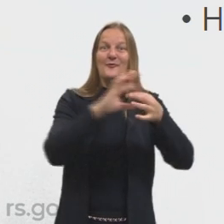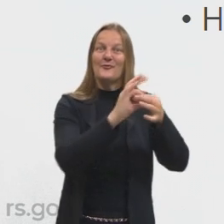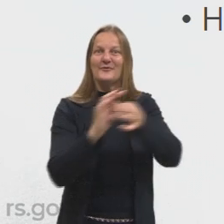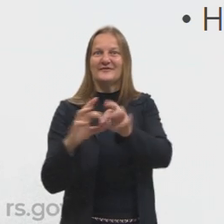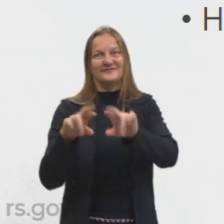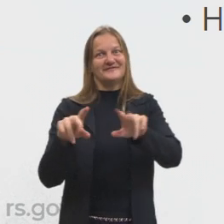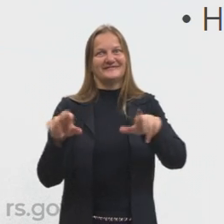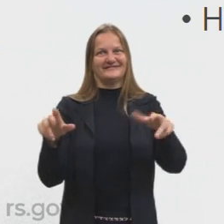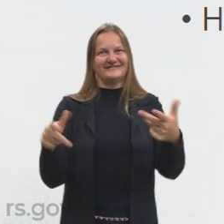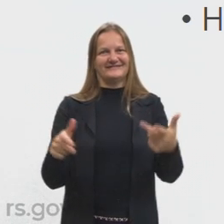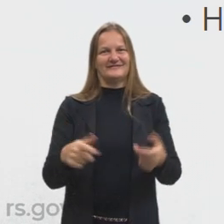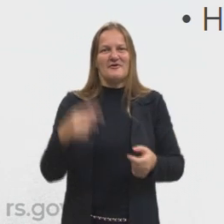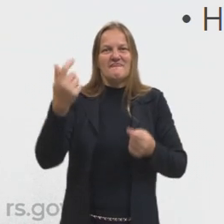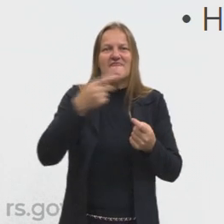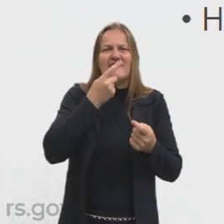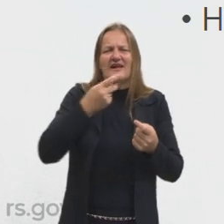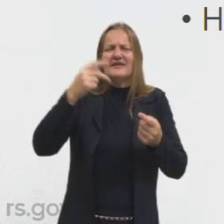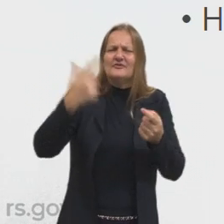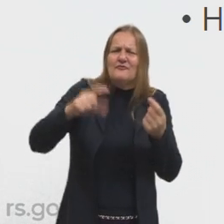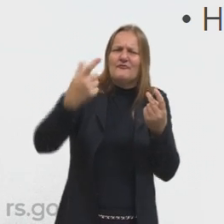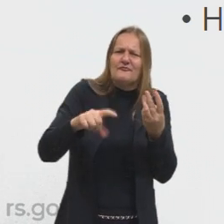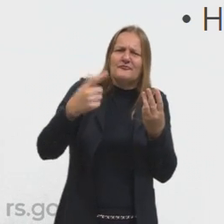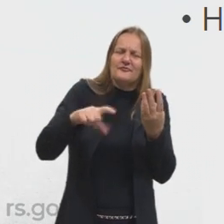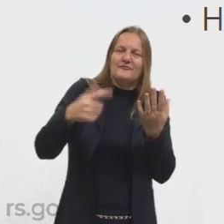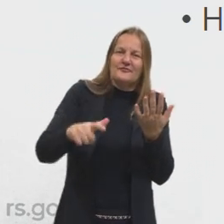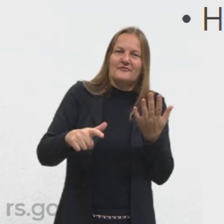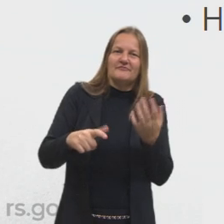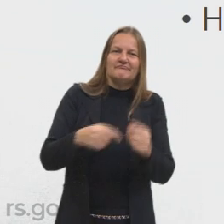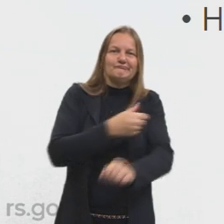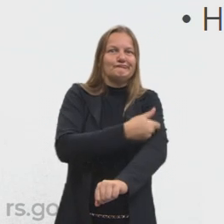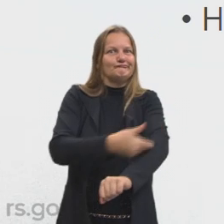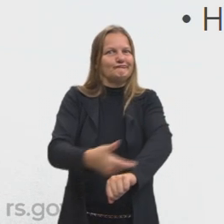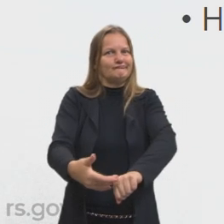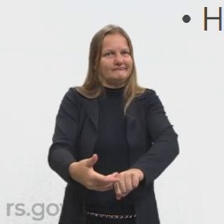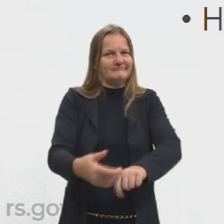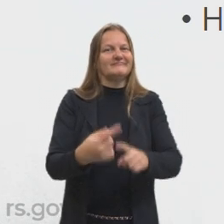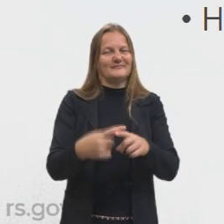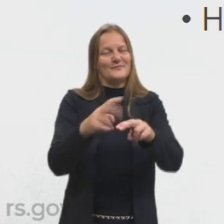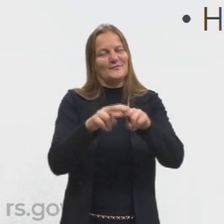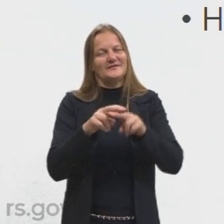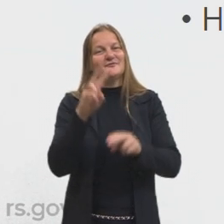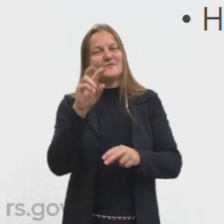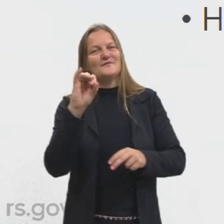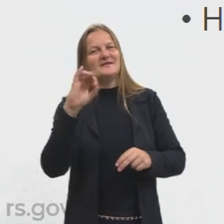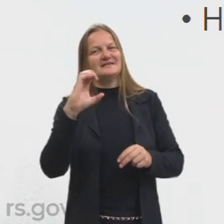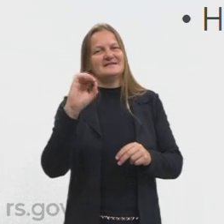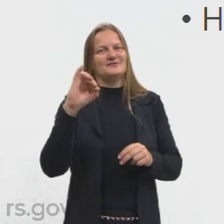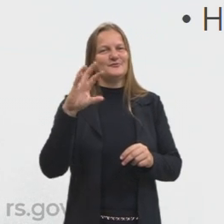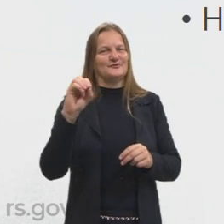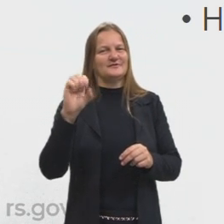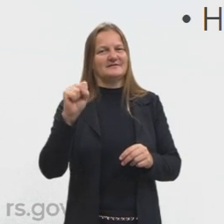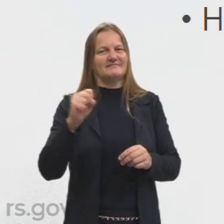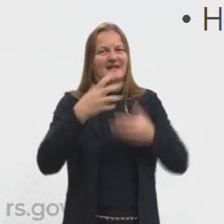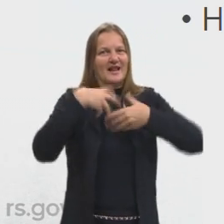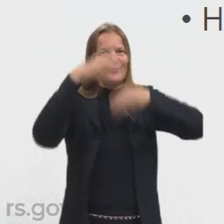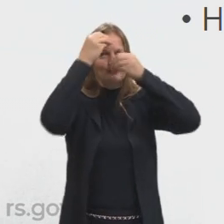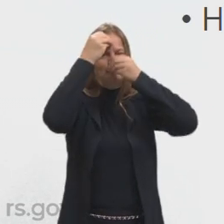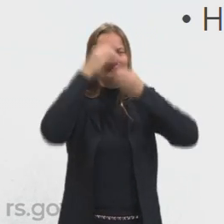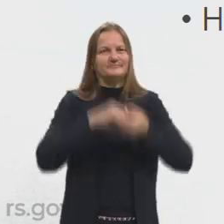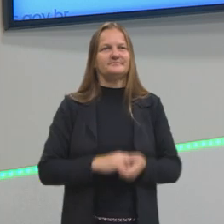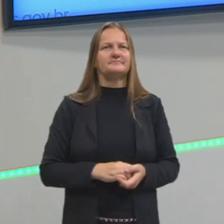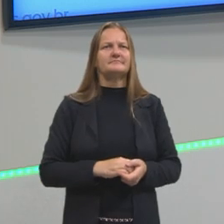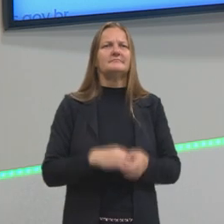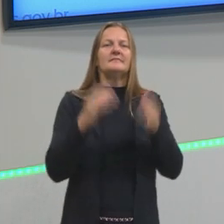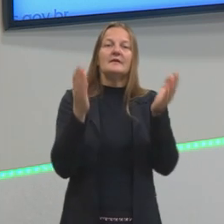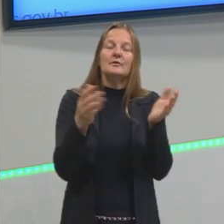Se na denotação a gente tinha manuais, bulas, quais exemplos a gente